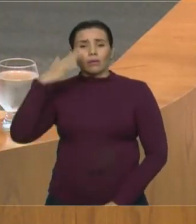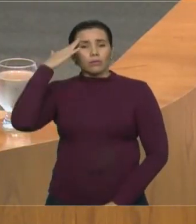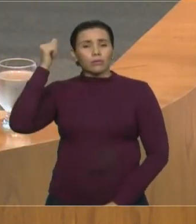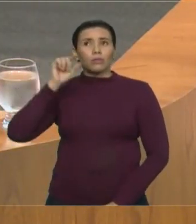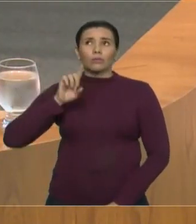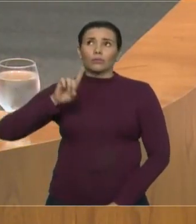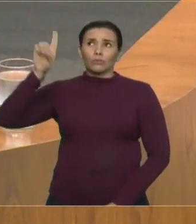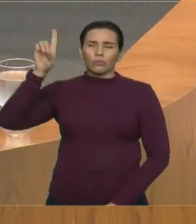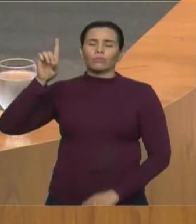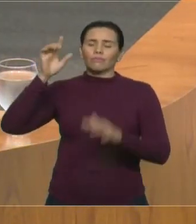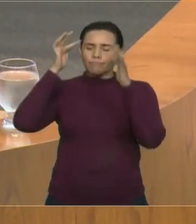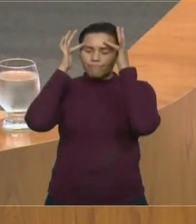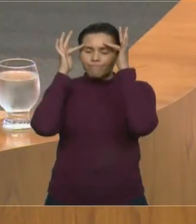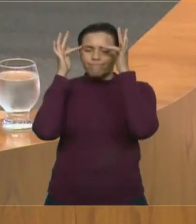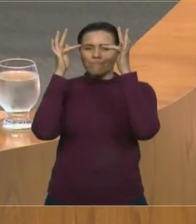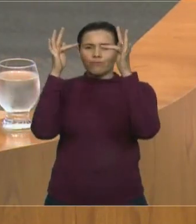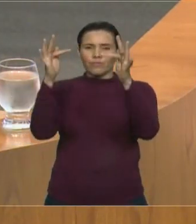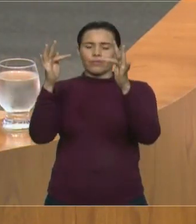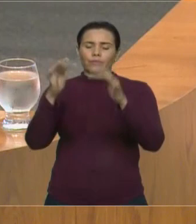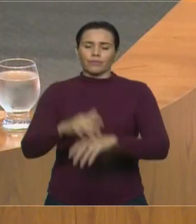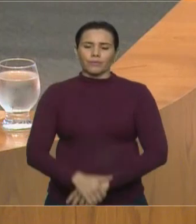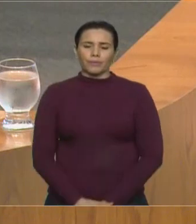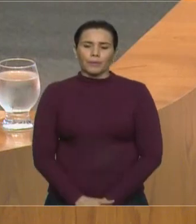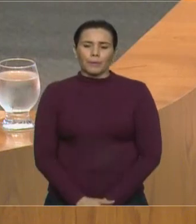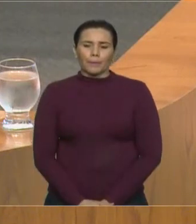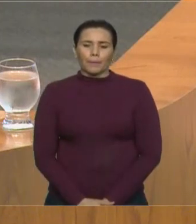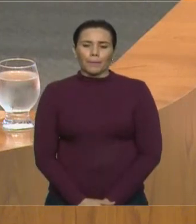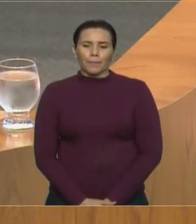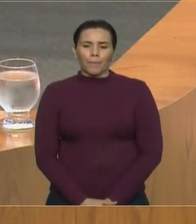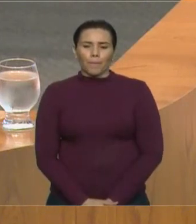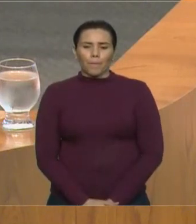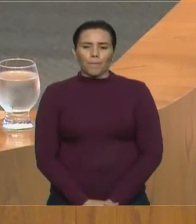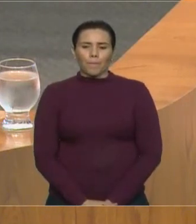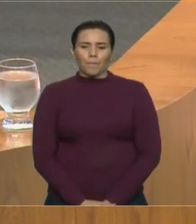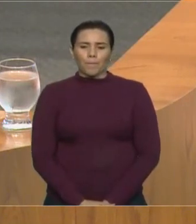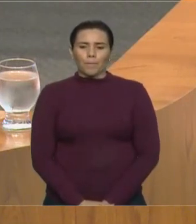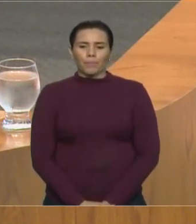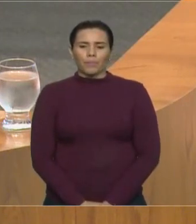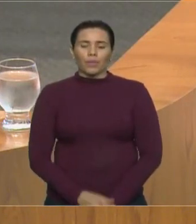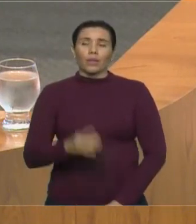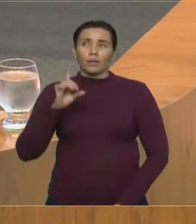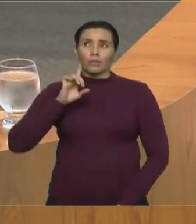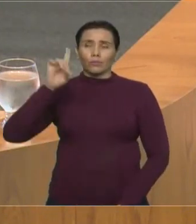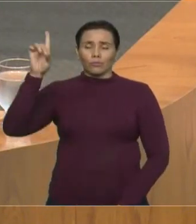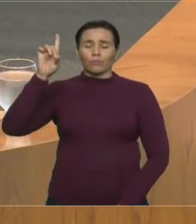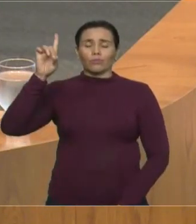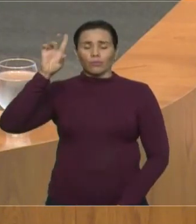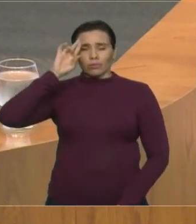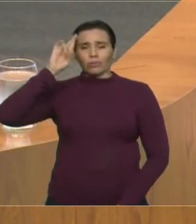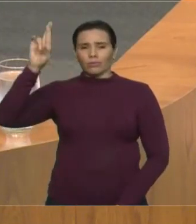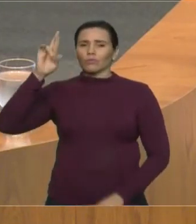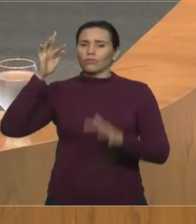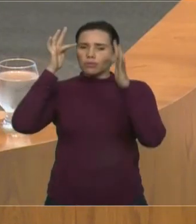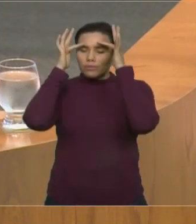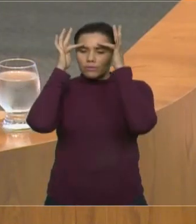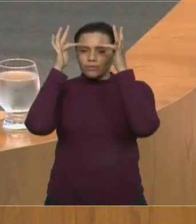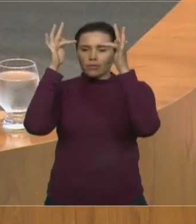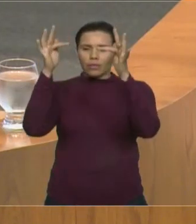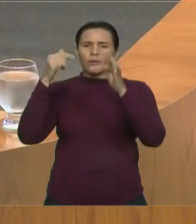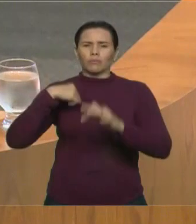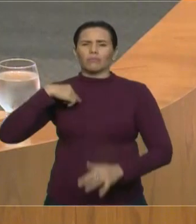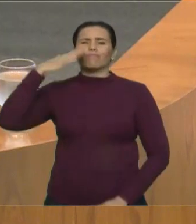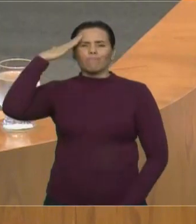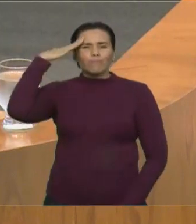és fiel. Tu és fiel, Senhor, eu